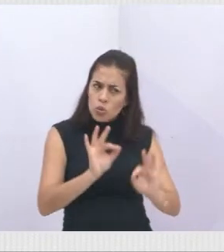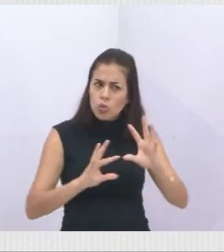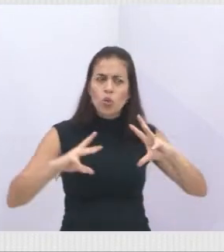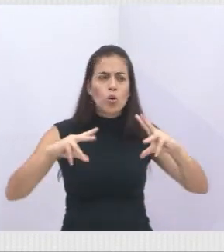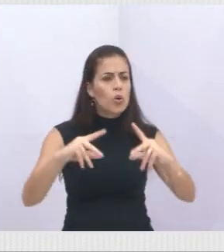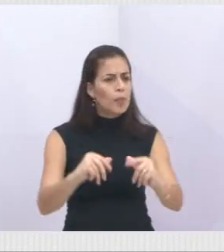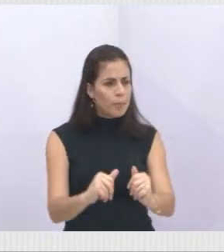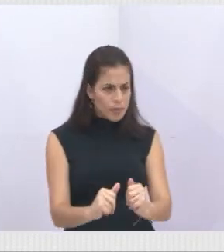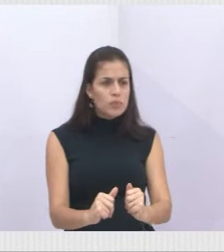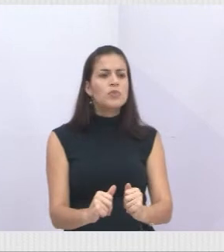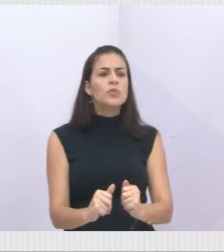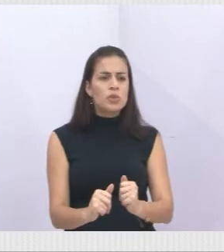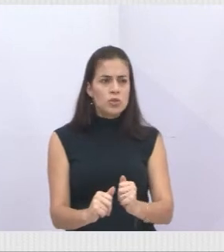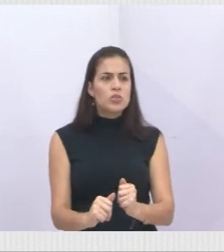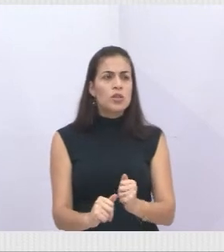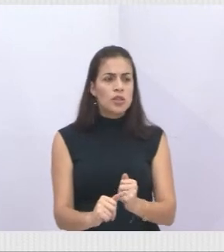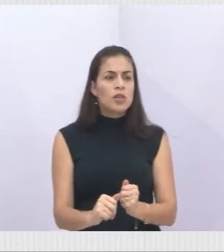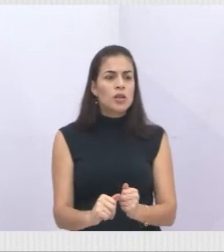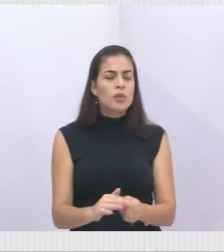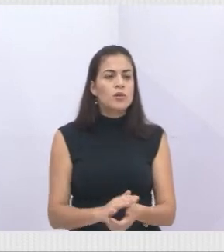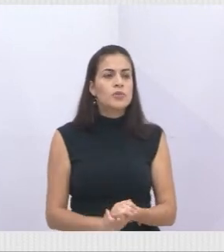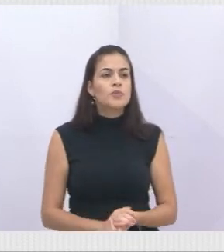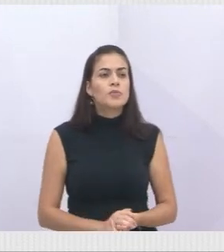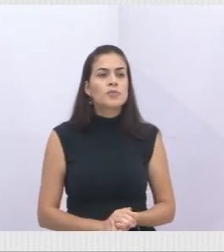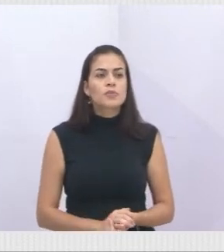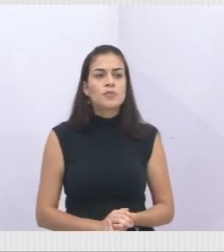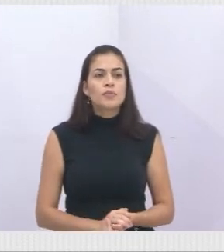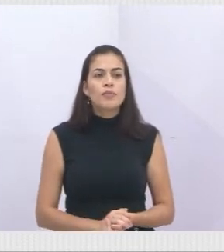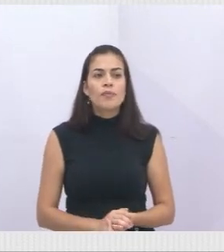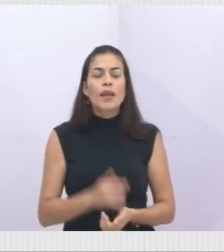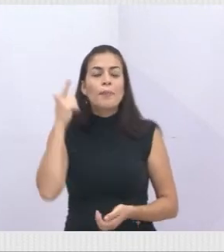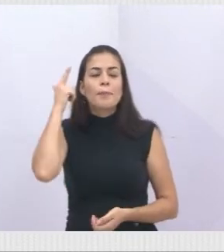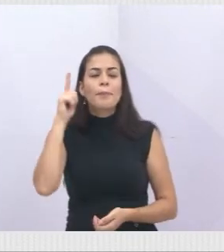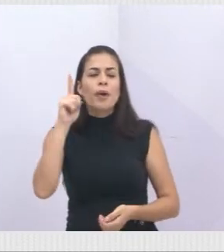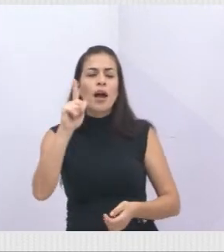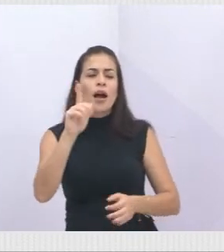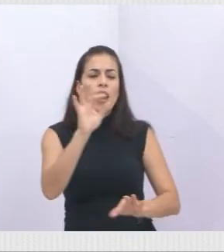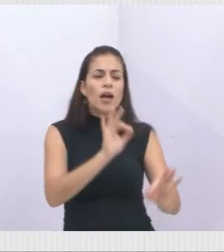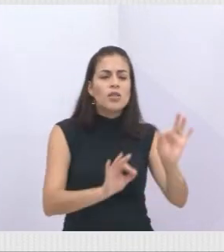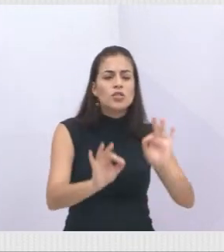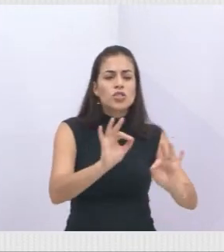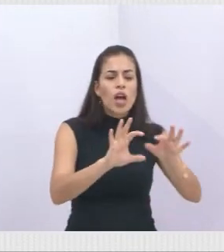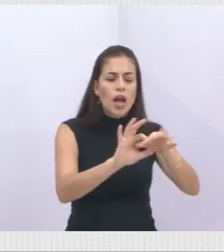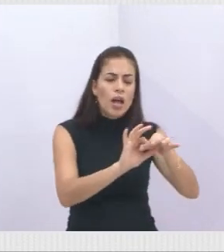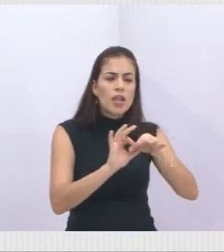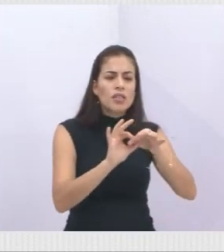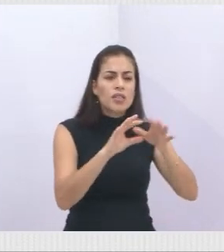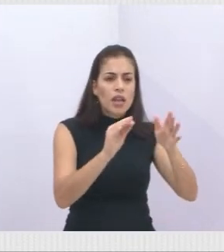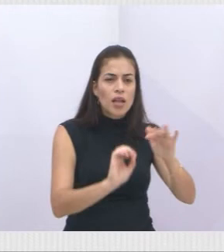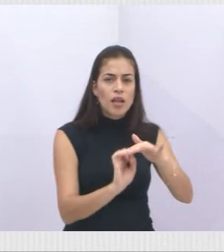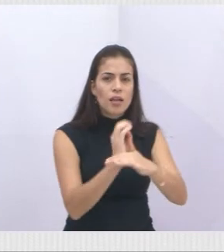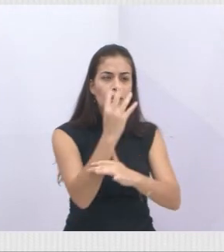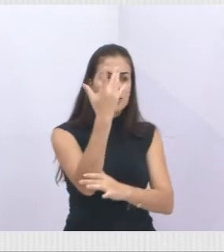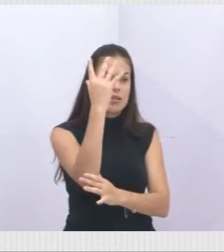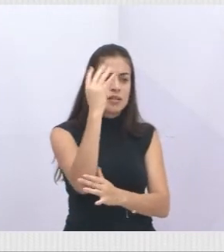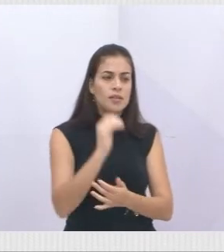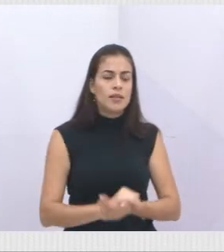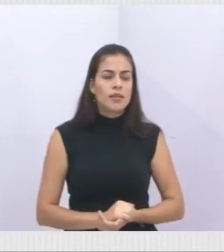com critério para a gente garantir essa conexão de fragmentos. o próximo, por favor.